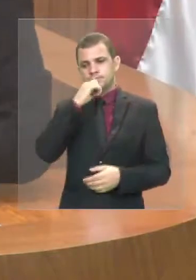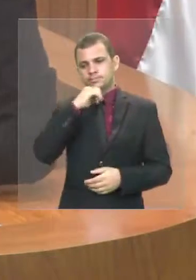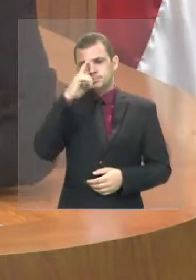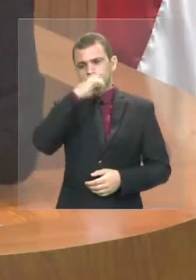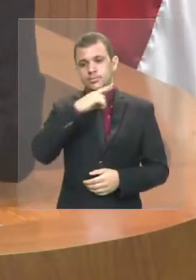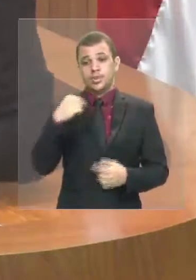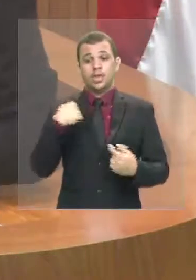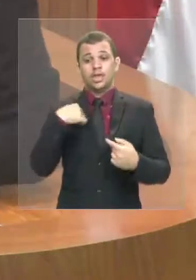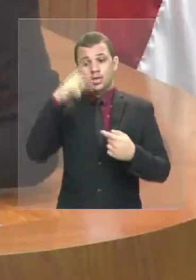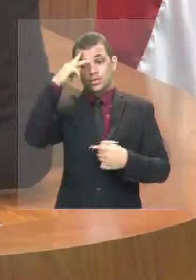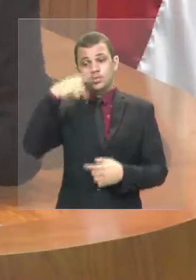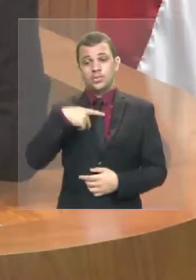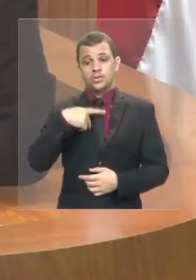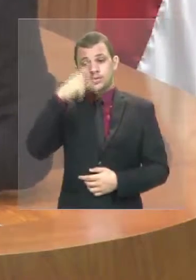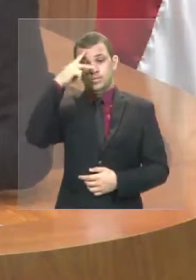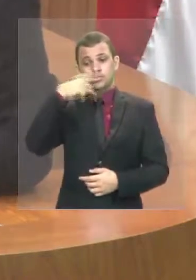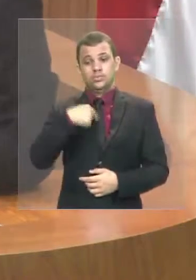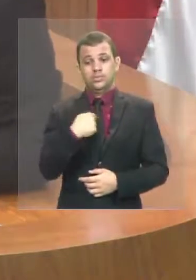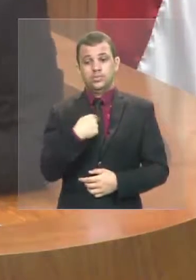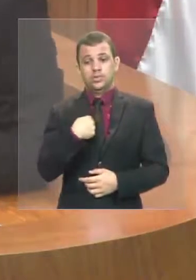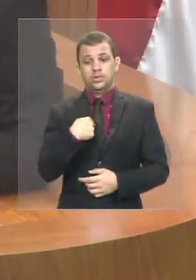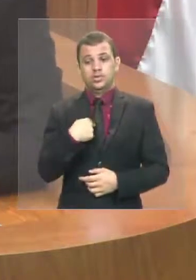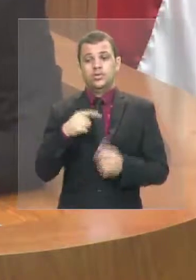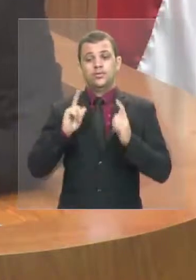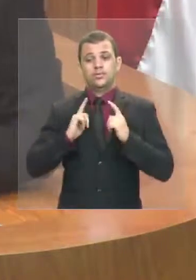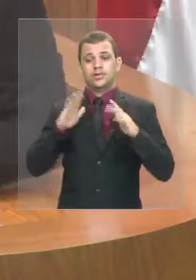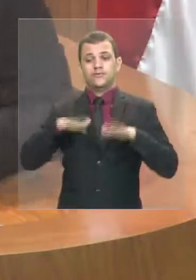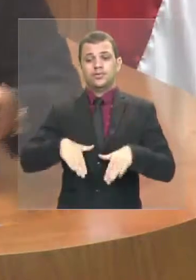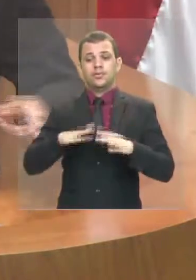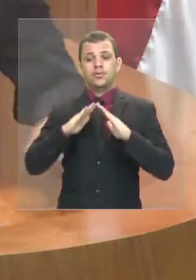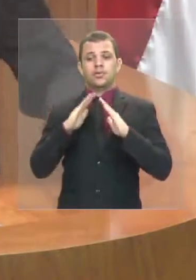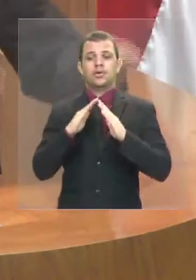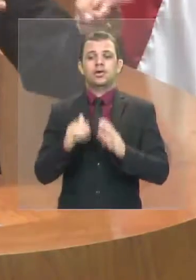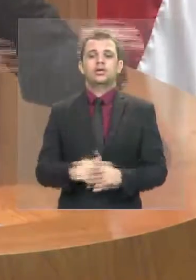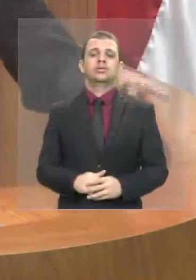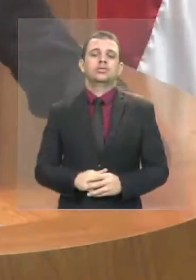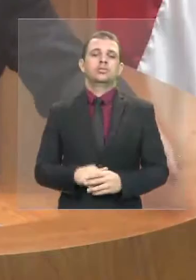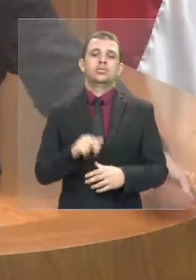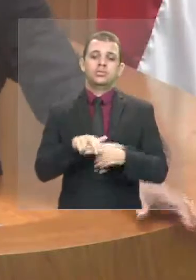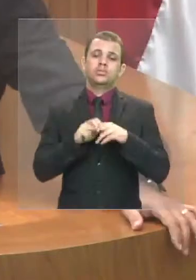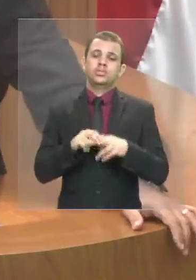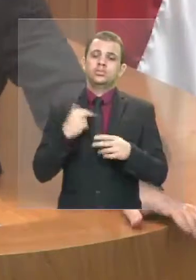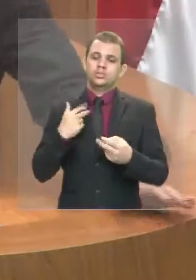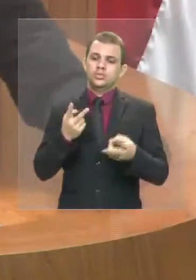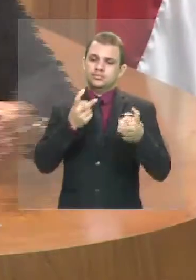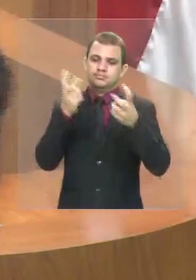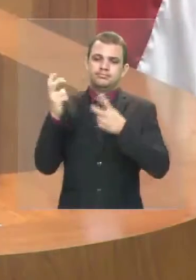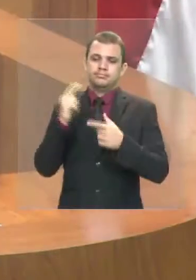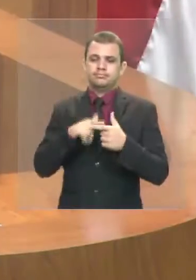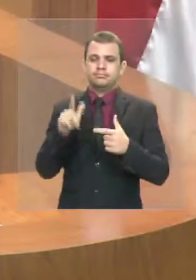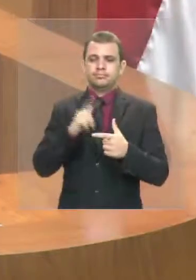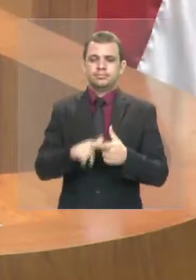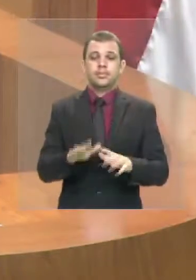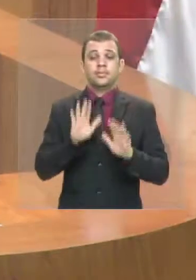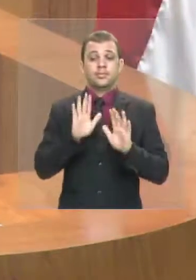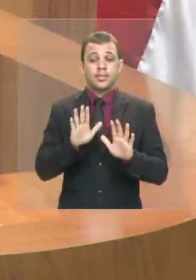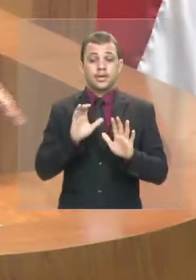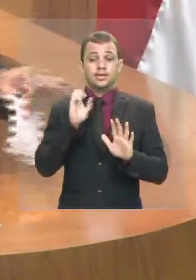privei, me policiei de sair da minha residência por conta do que vinha ocorrendo. Agora, se